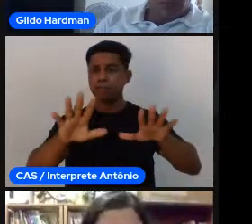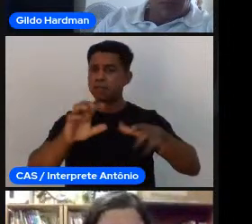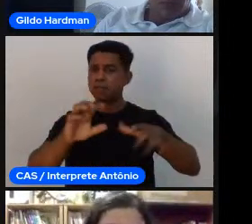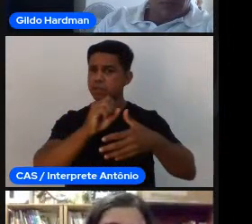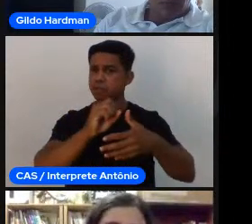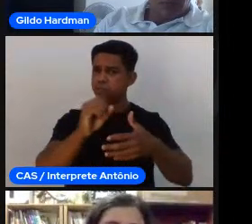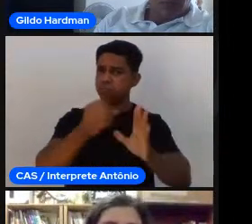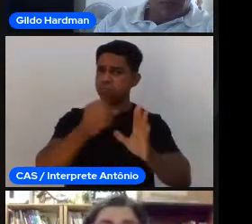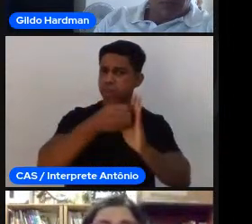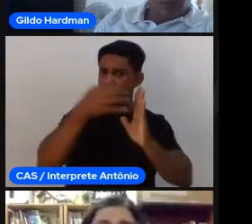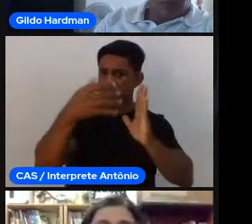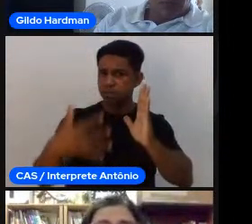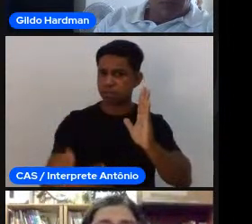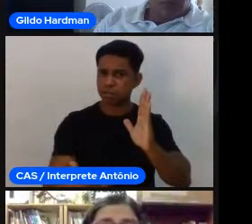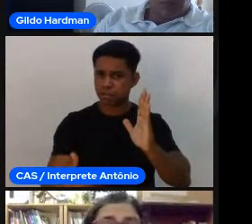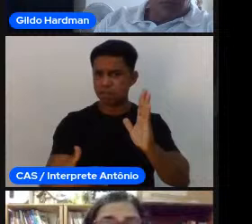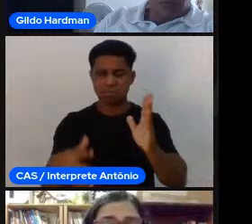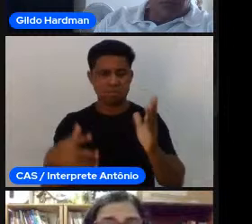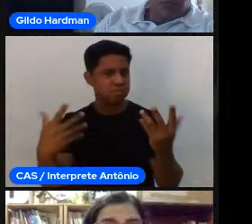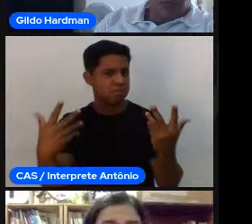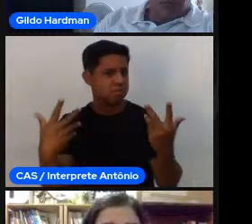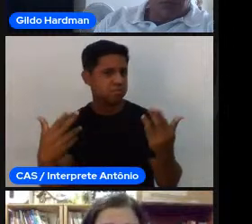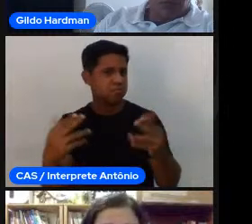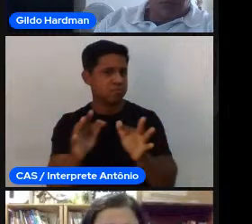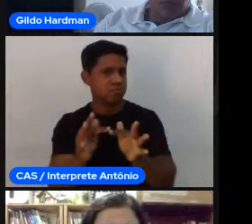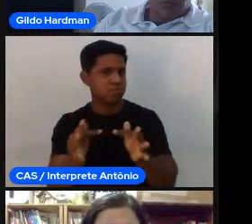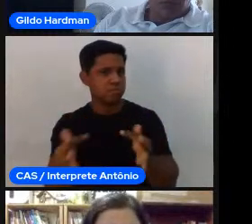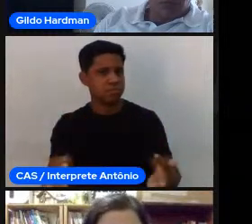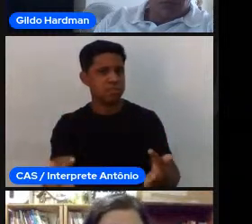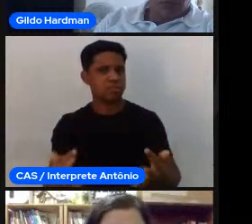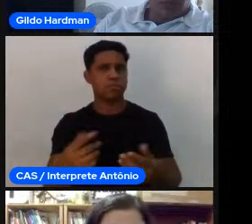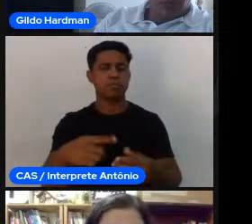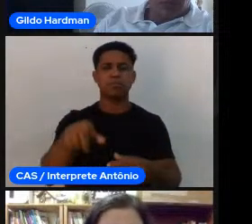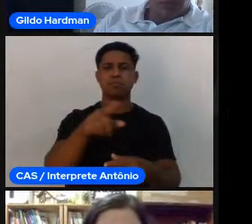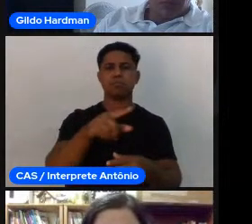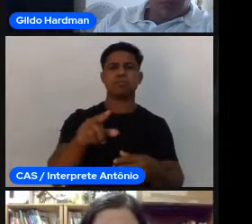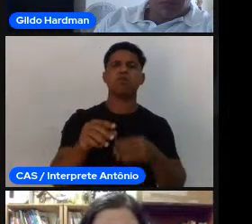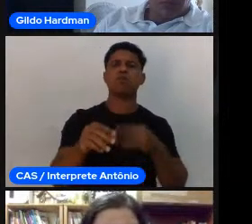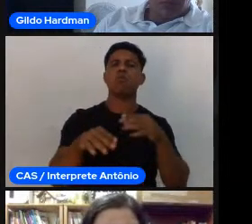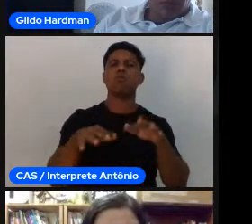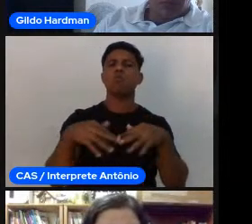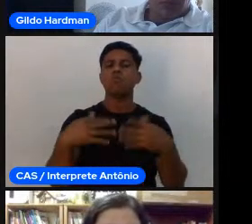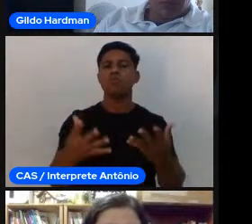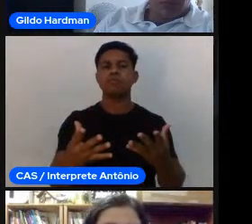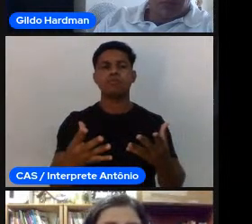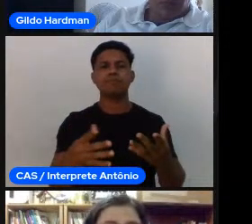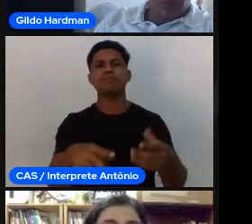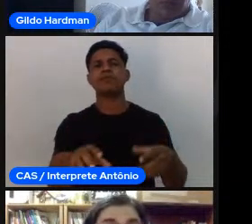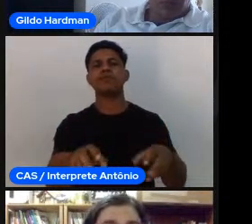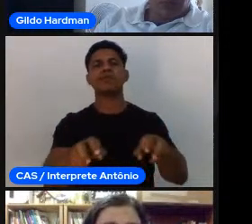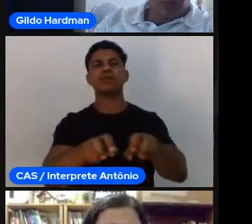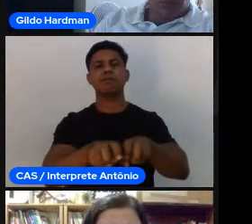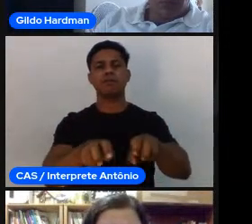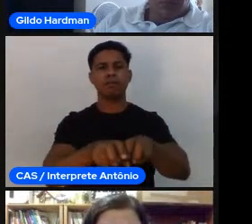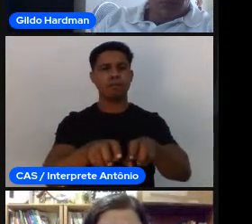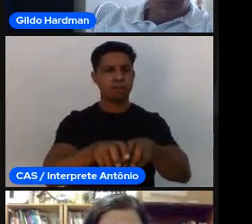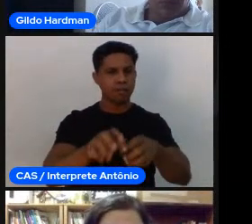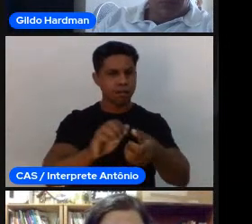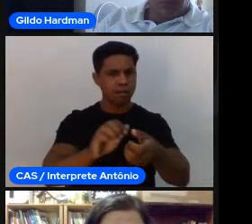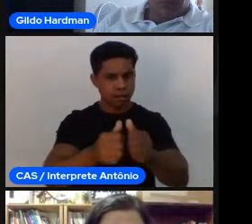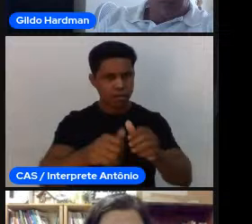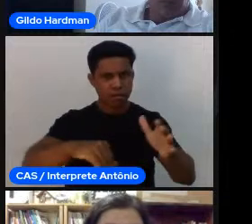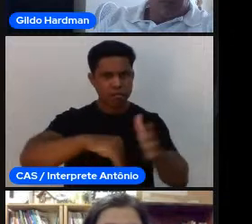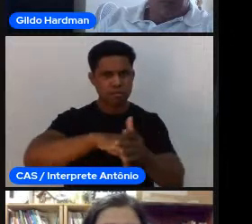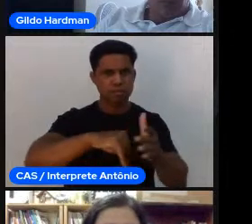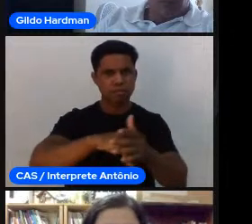comuns. Por exemplo, essas modalidades todas têm um campo de jogo, utilizam a bola ou um outro implemento, têm um alvo para atacar